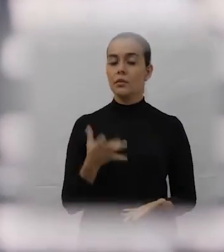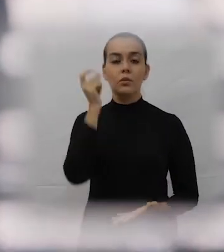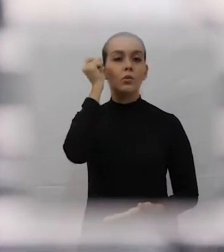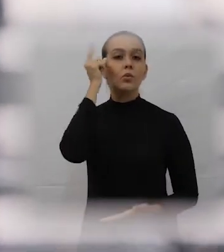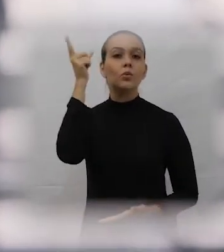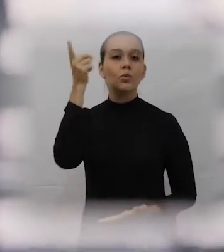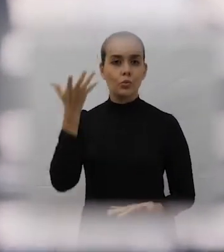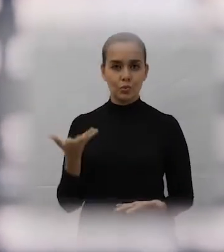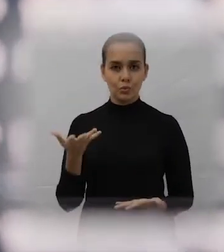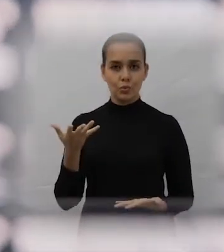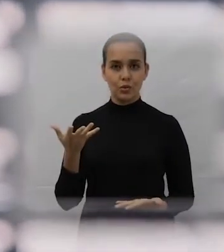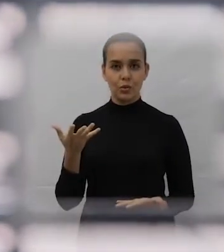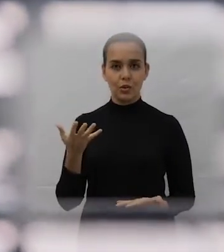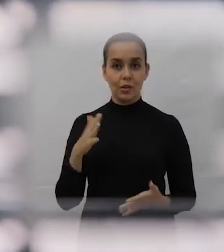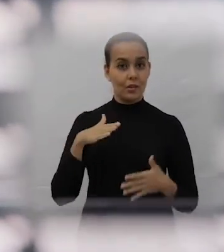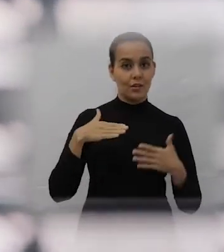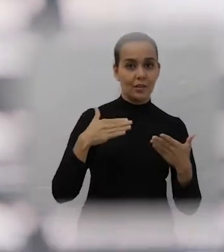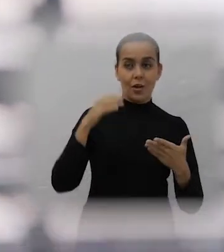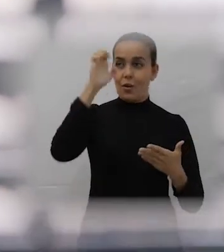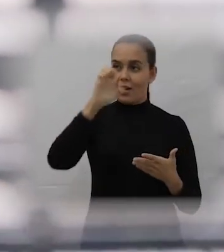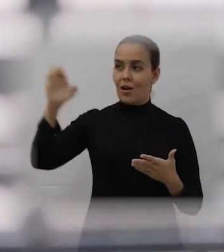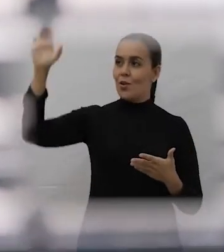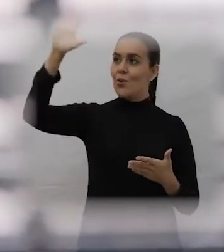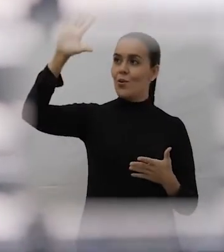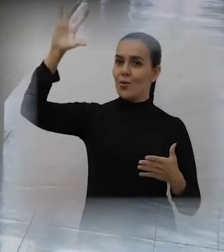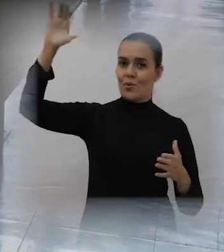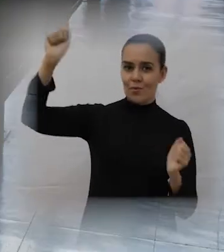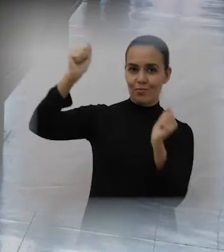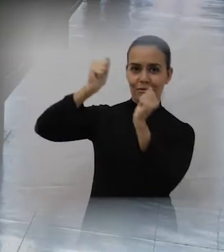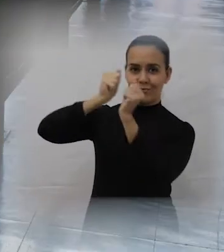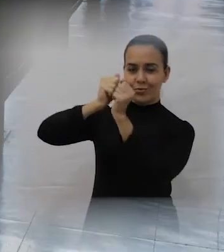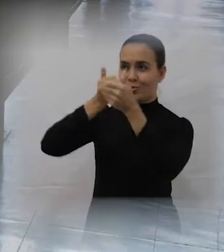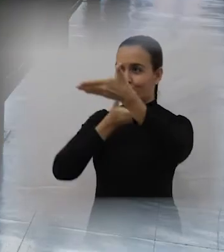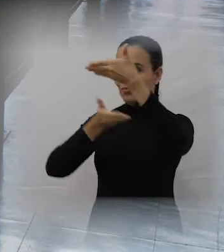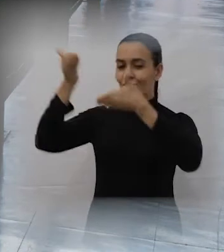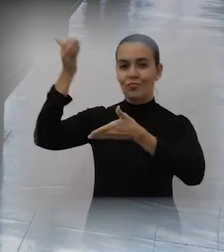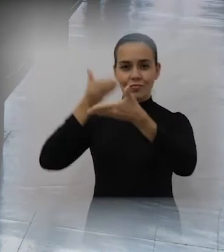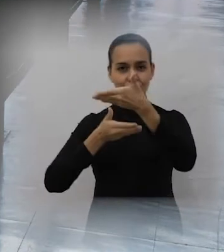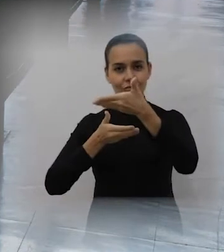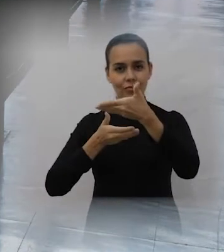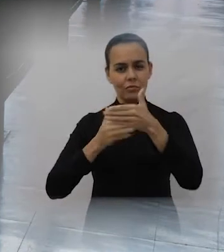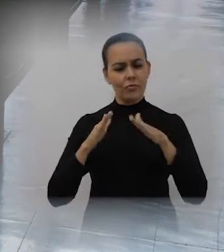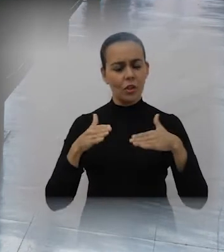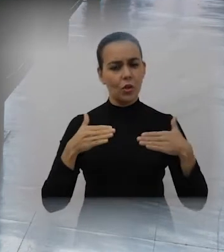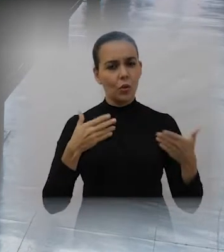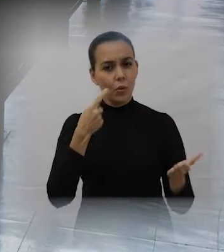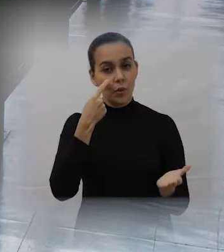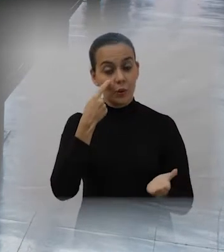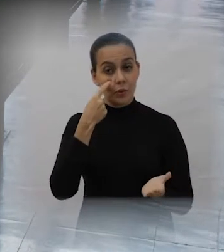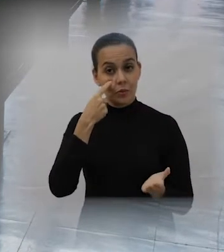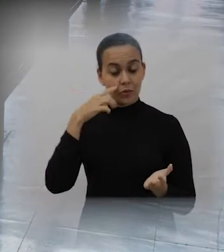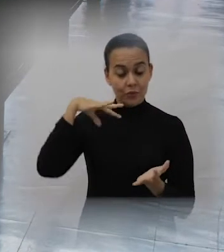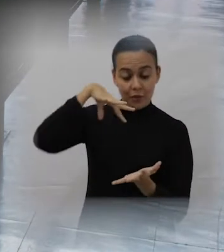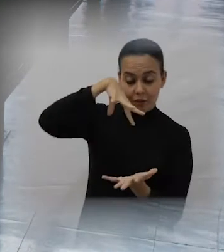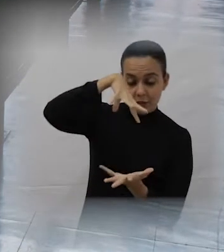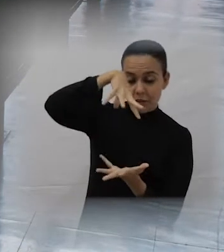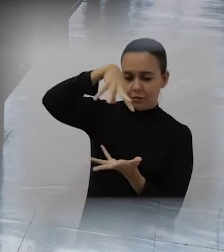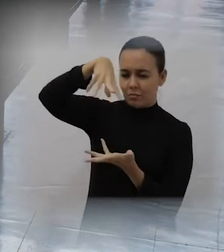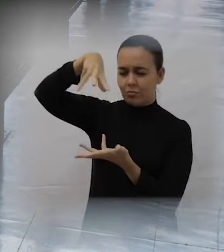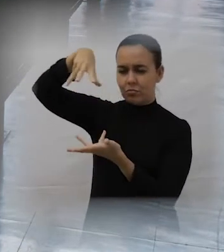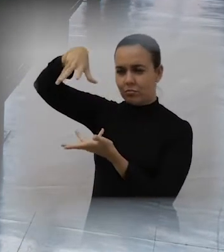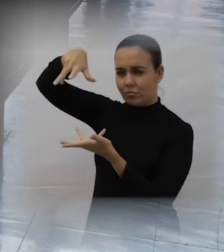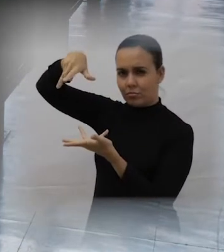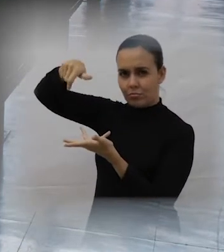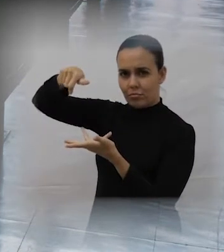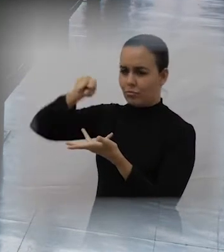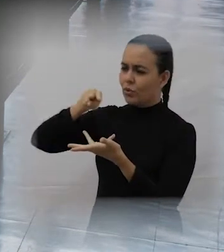proporções são completamente erradas, né? Quando a gente pega as proporções verdadeiras, a Europa é uma península pequenininha da Eurásia, né?